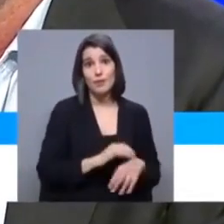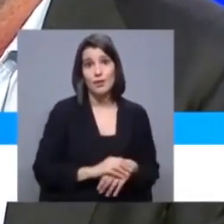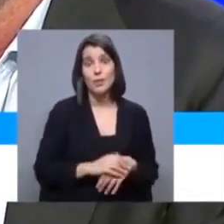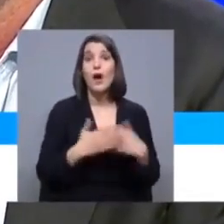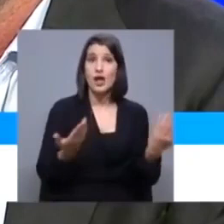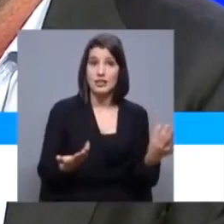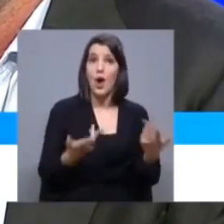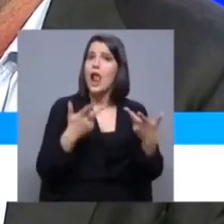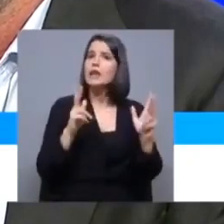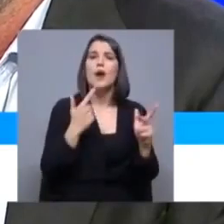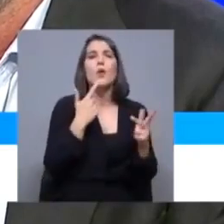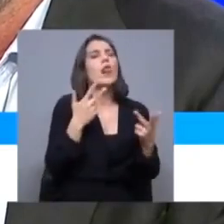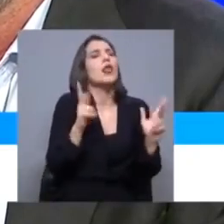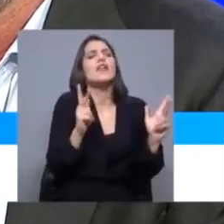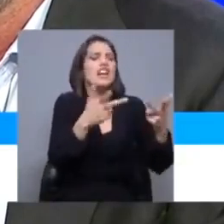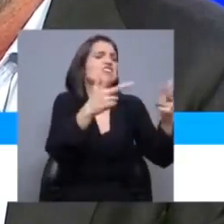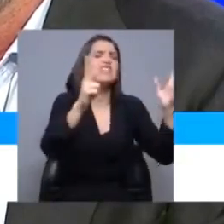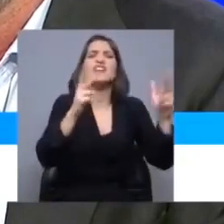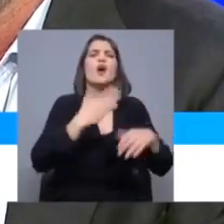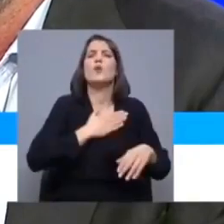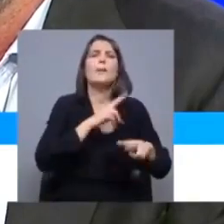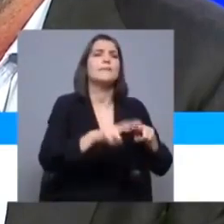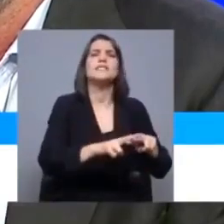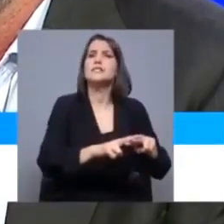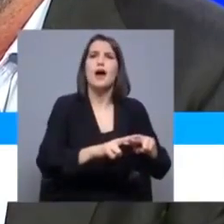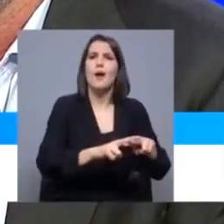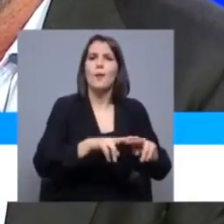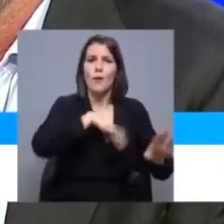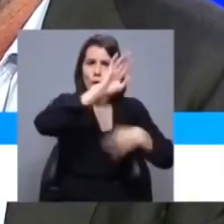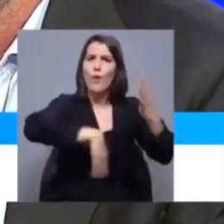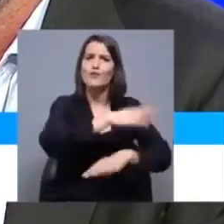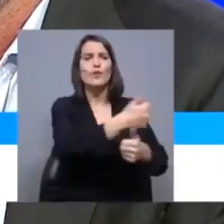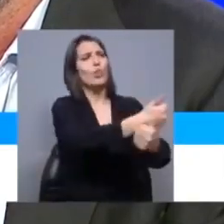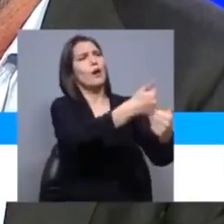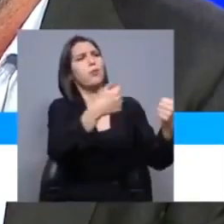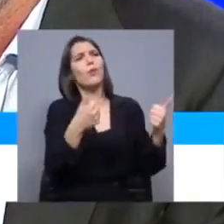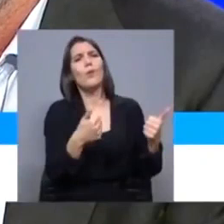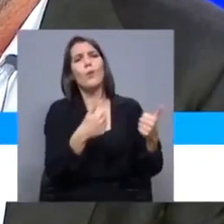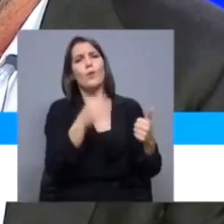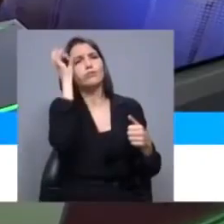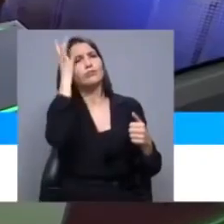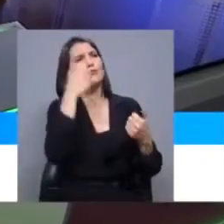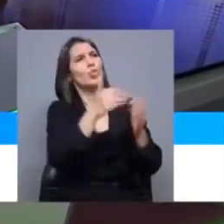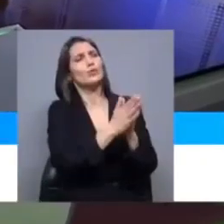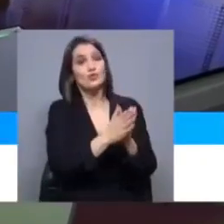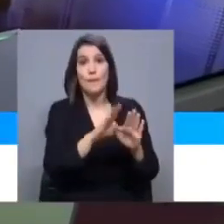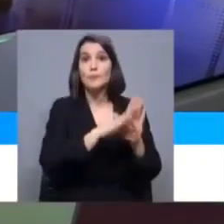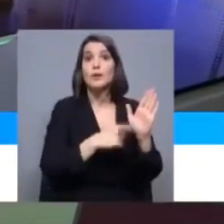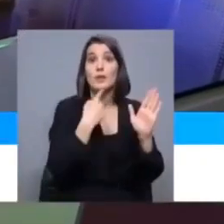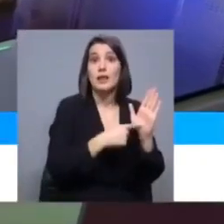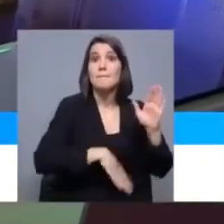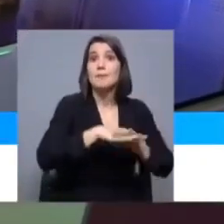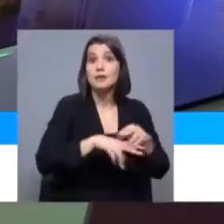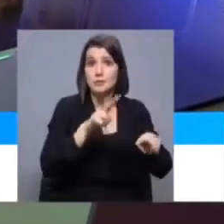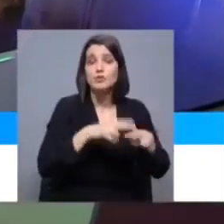Os liberais são tão liberais que não querem ninguém na prisão. Acham que isto, a bandalheira generalizada, está porreira. E portanto, o programa dizia assim, máximo